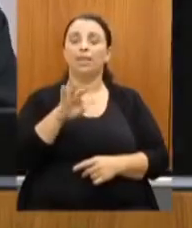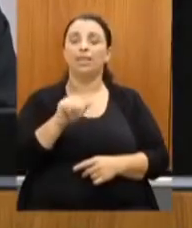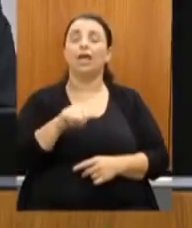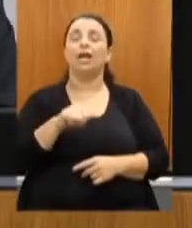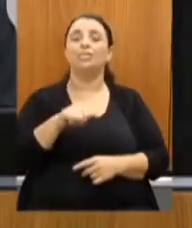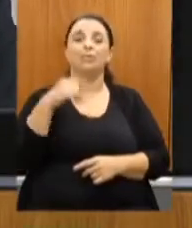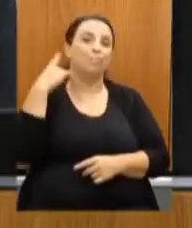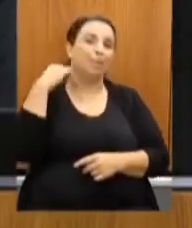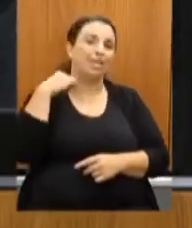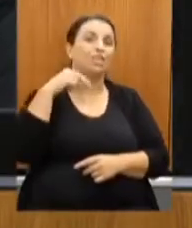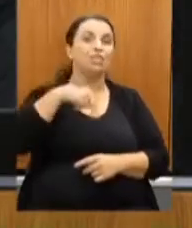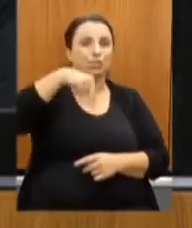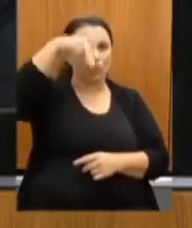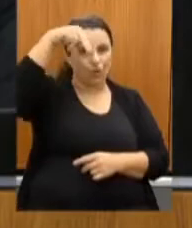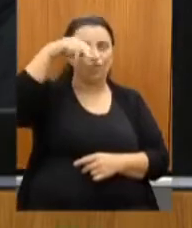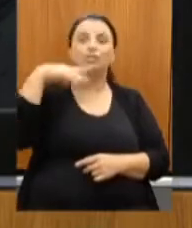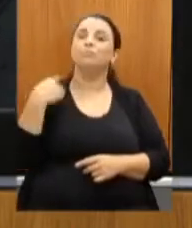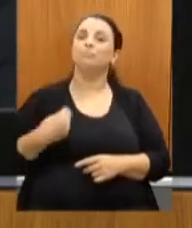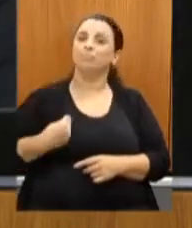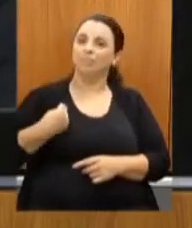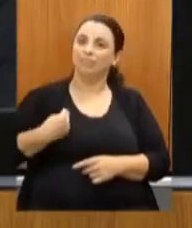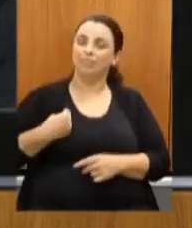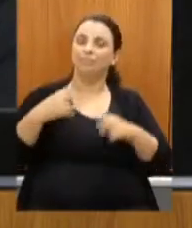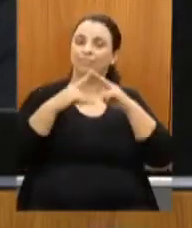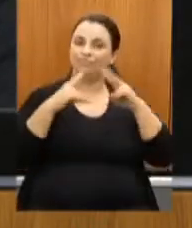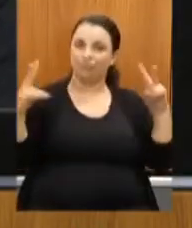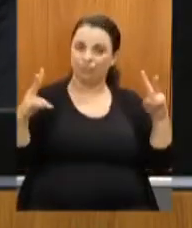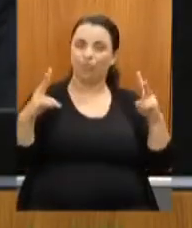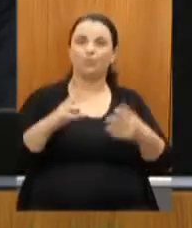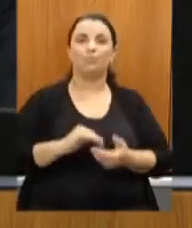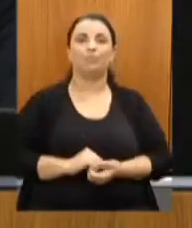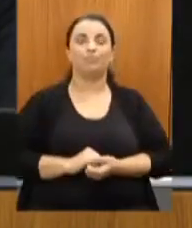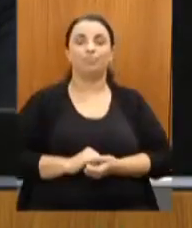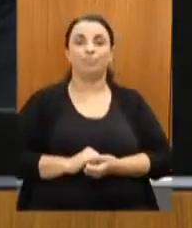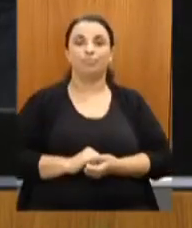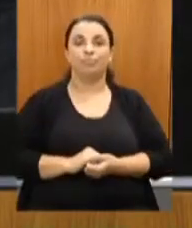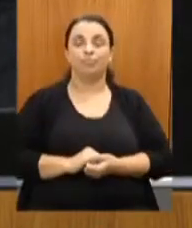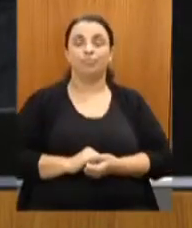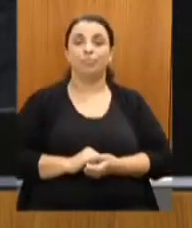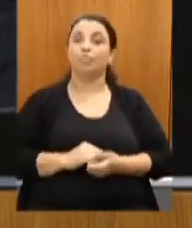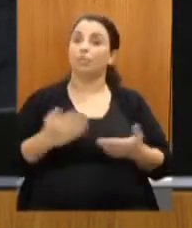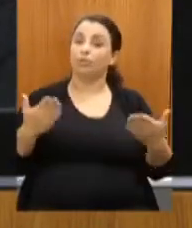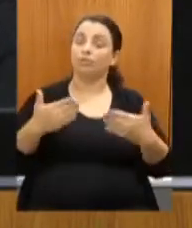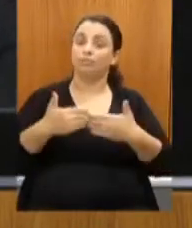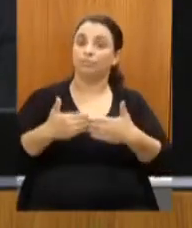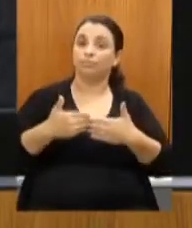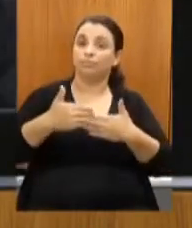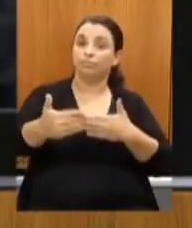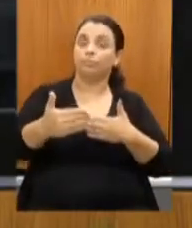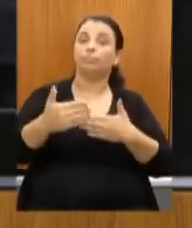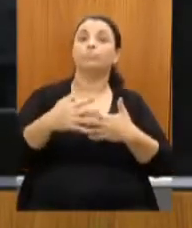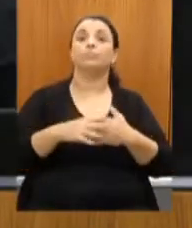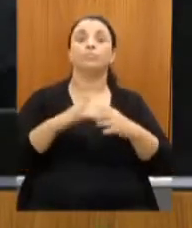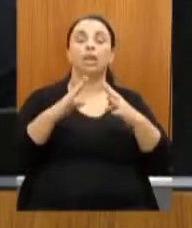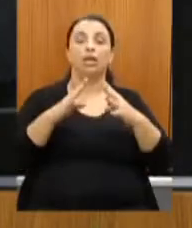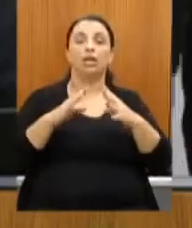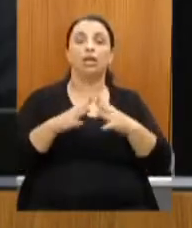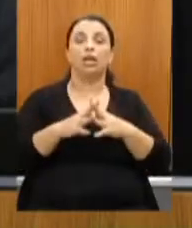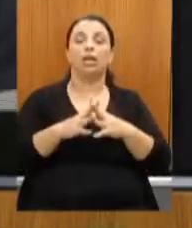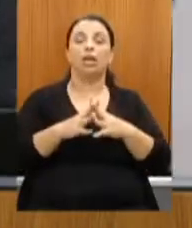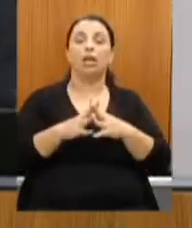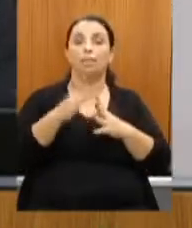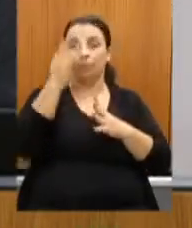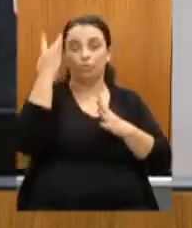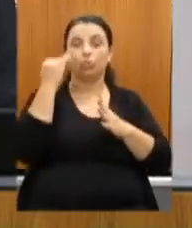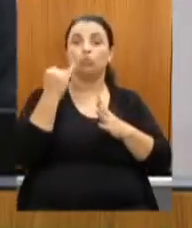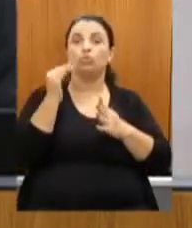de Minas, também participando conosco de forma virtual. Bom, nesse momento, dando sequência aos inscritos, à